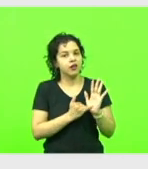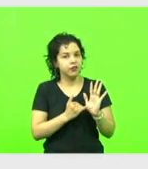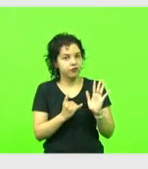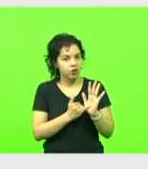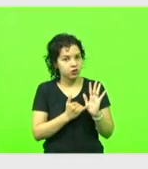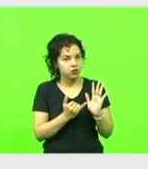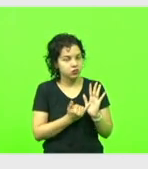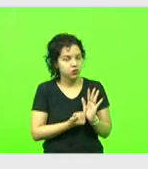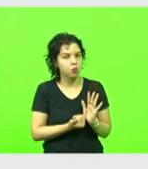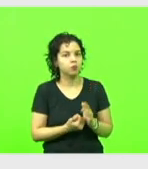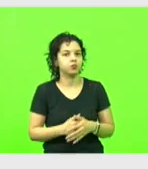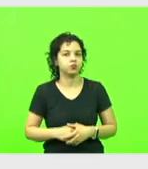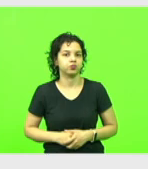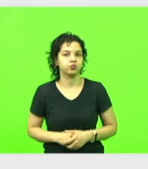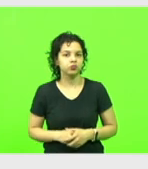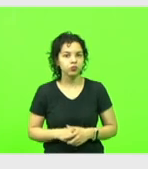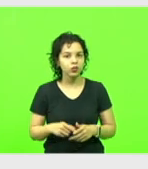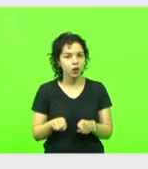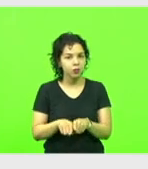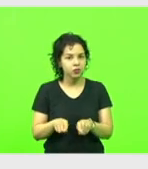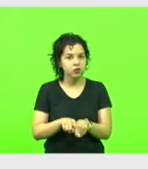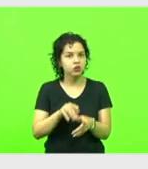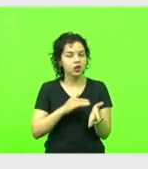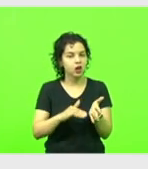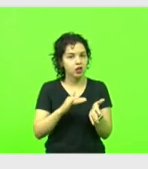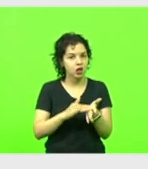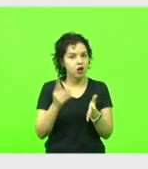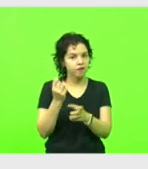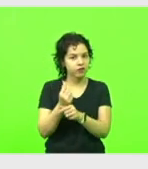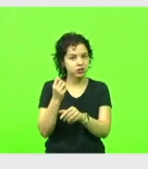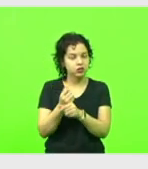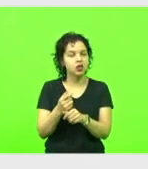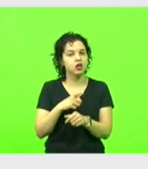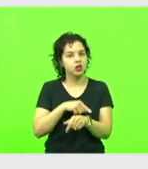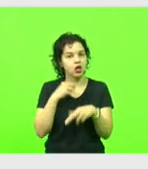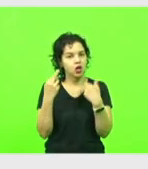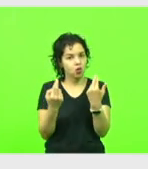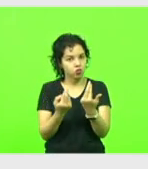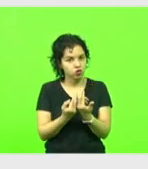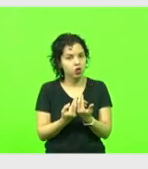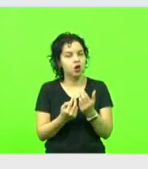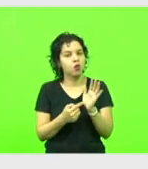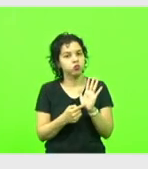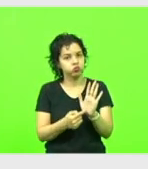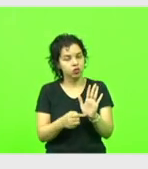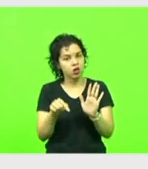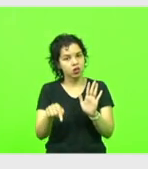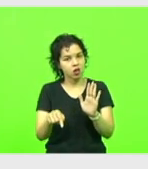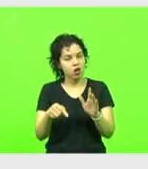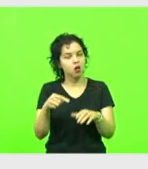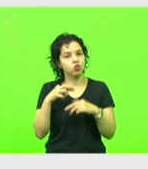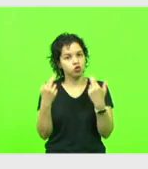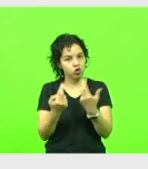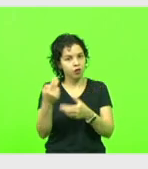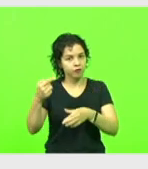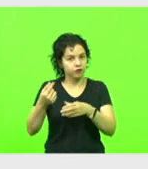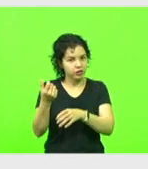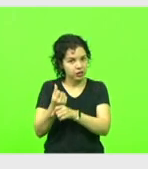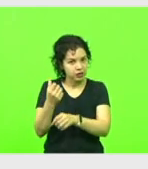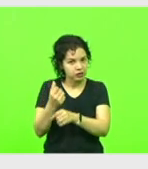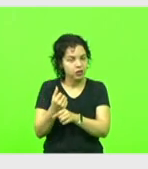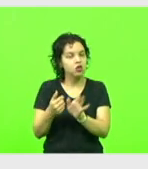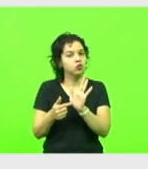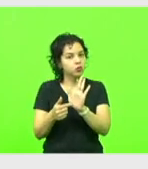o próprio secretário da Fazenda, presente em reunião aqui na Comissão de Finanças, ele relatou que Vale